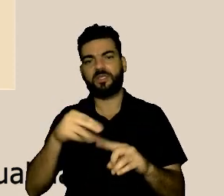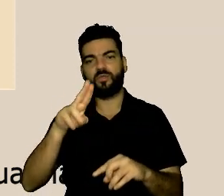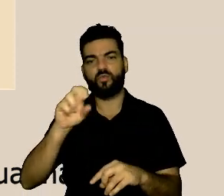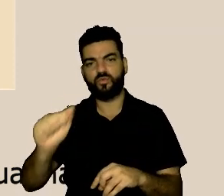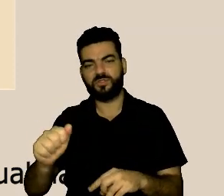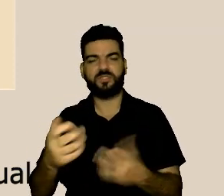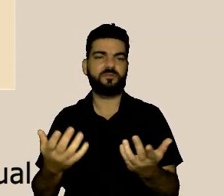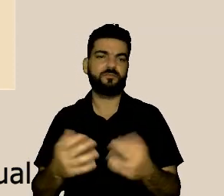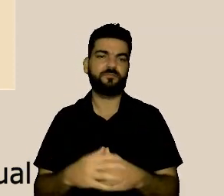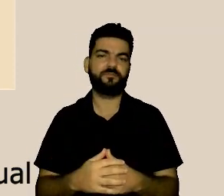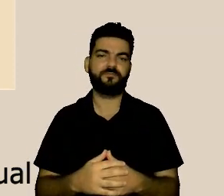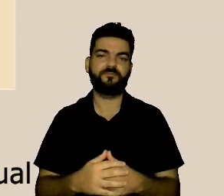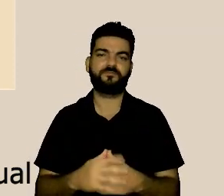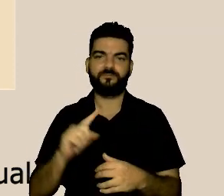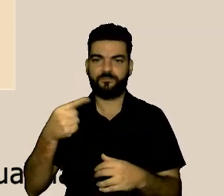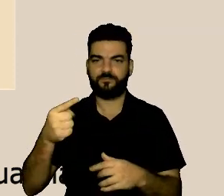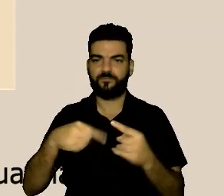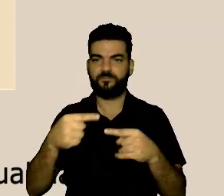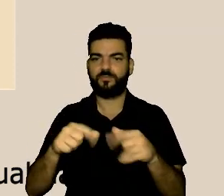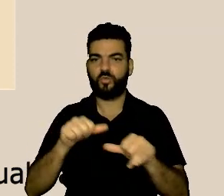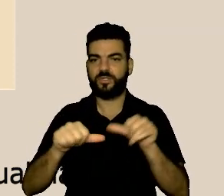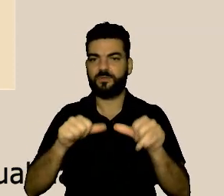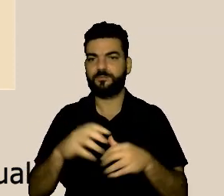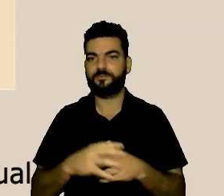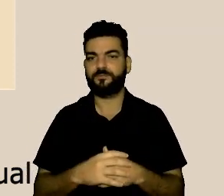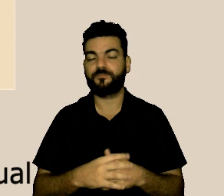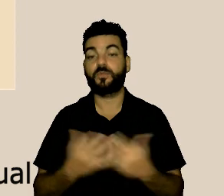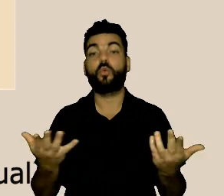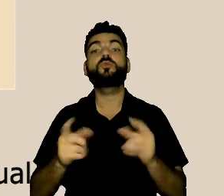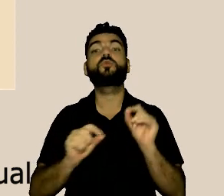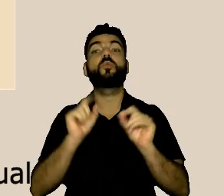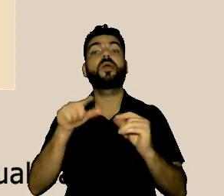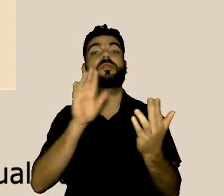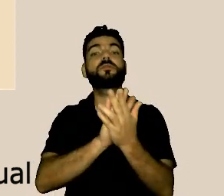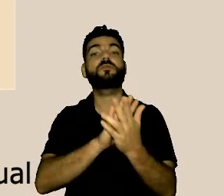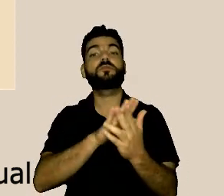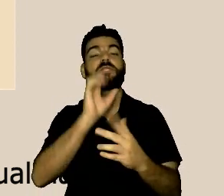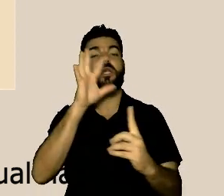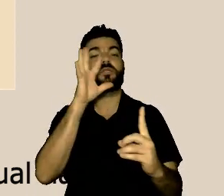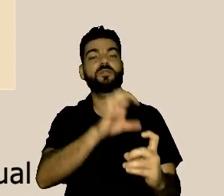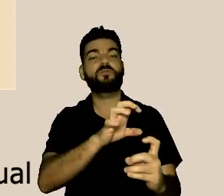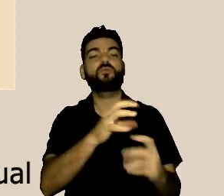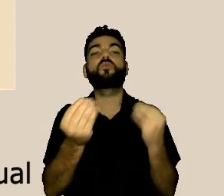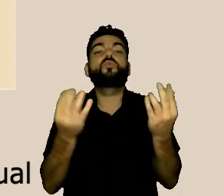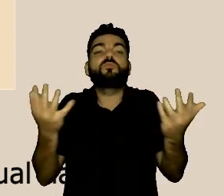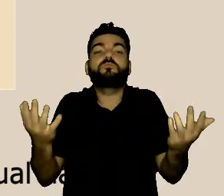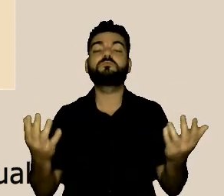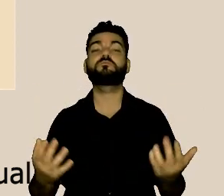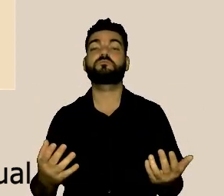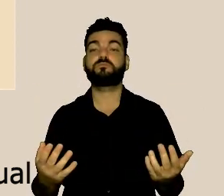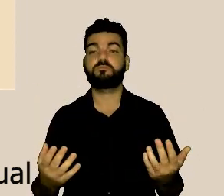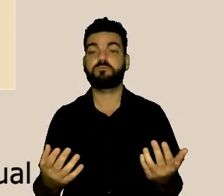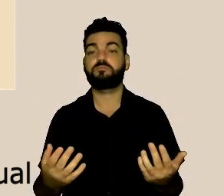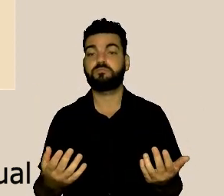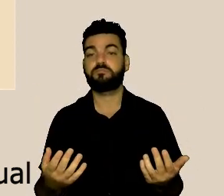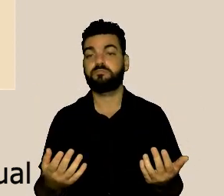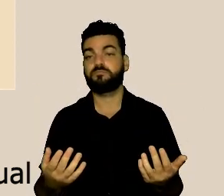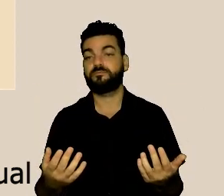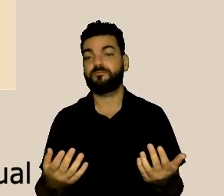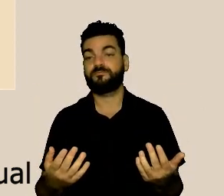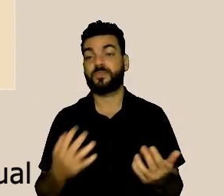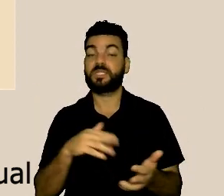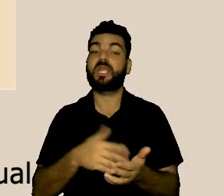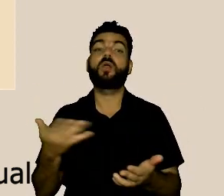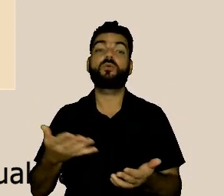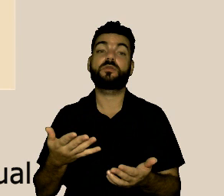Por favor, Mari, pode passar a próxima. Hoje, como são atendidos os casos? Hoje, até que, até agora,